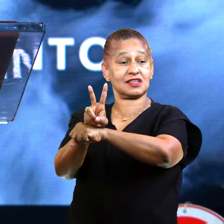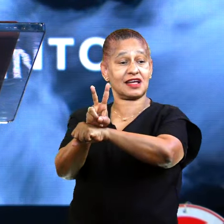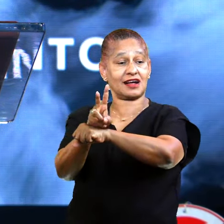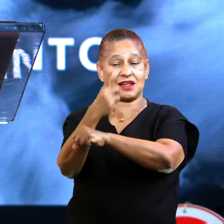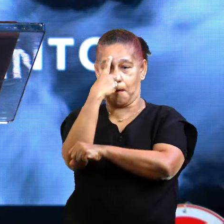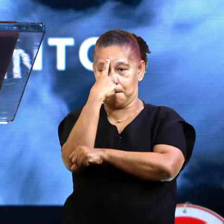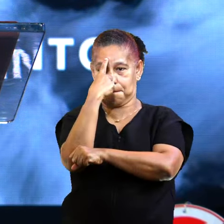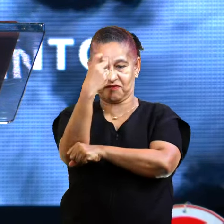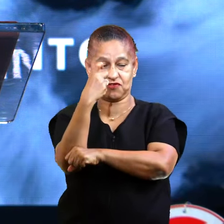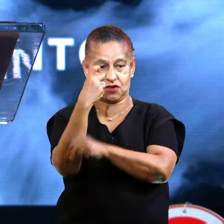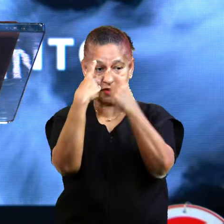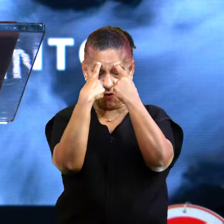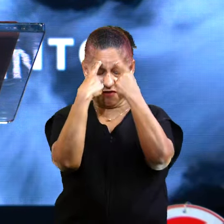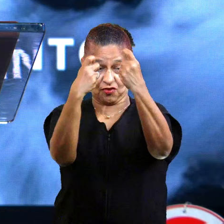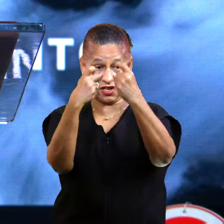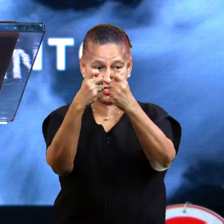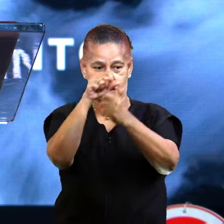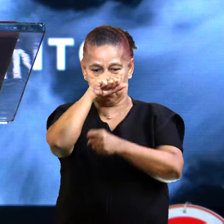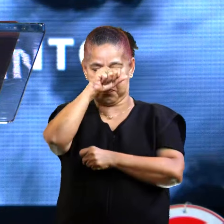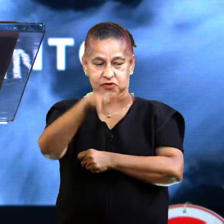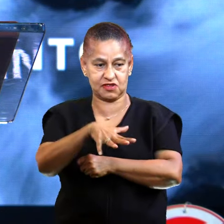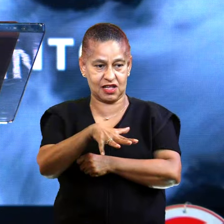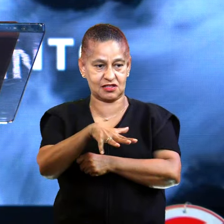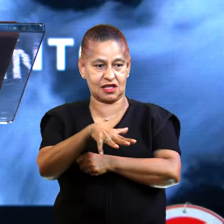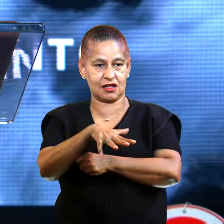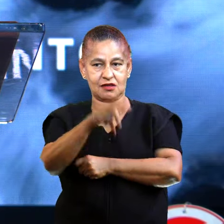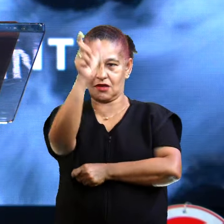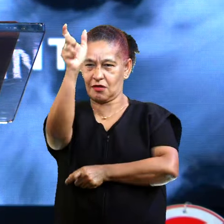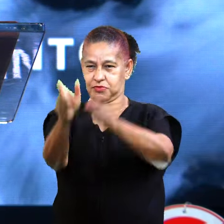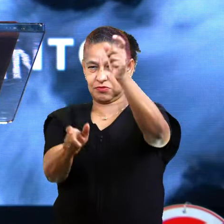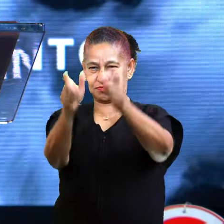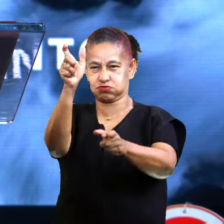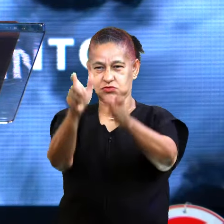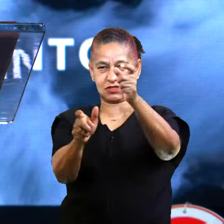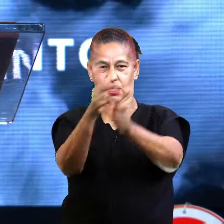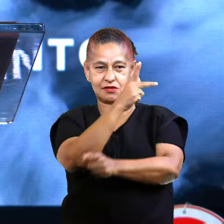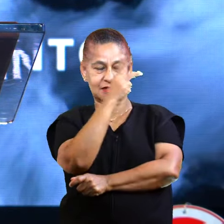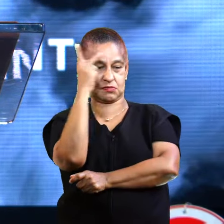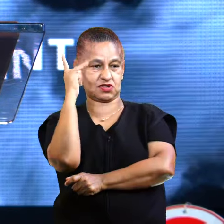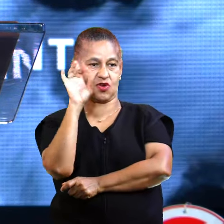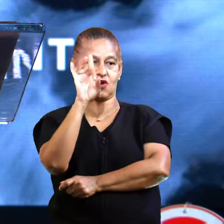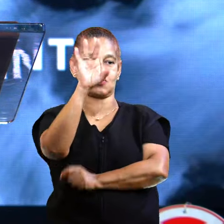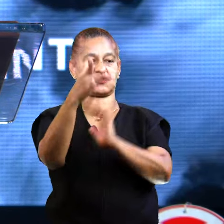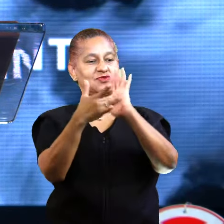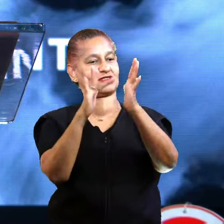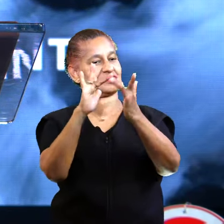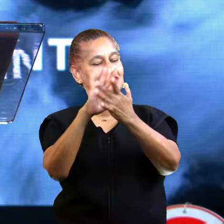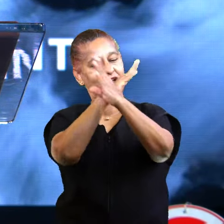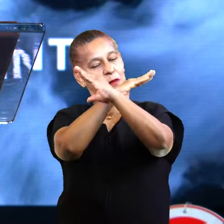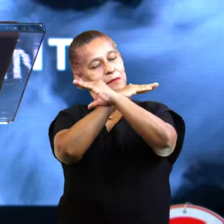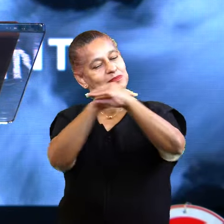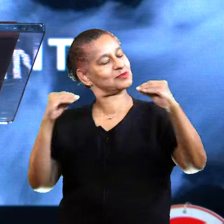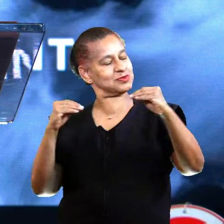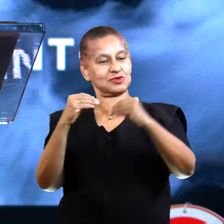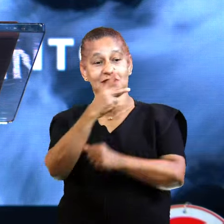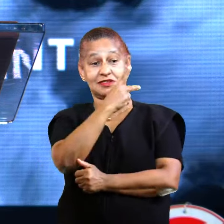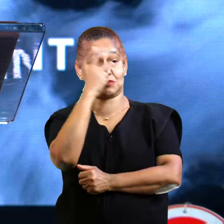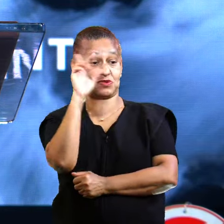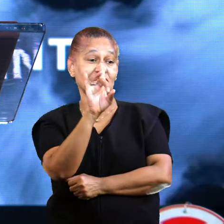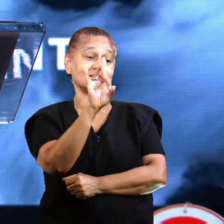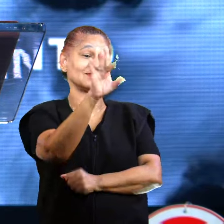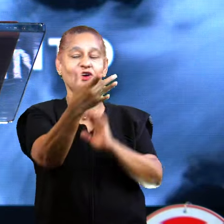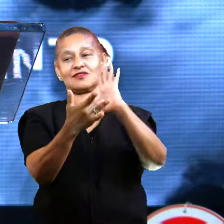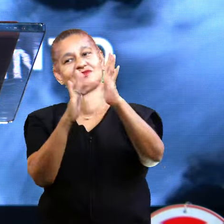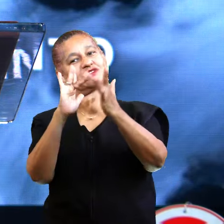coração do homem é a igreja de Jesus. A cura das pessoas está na